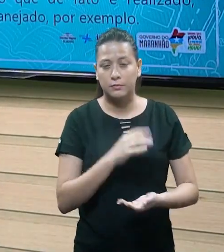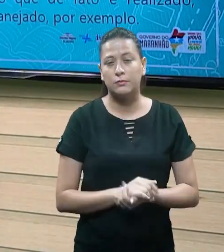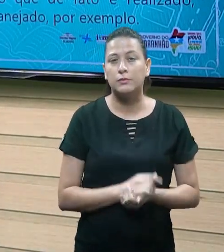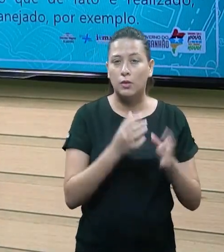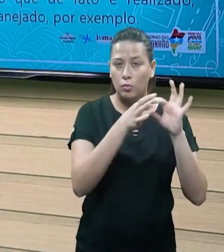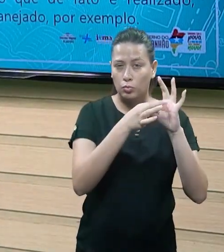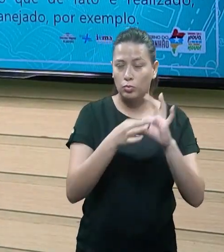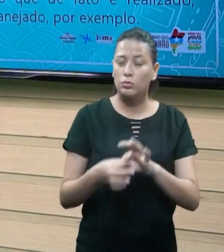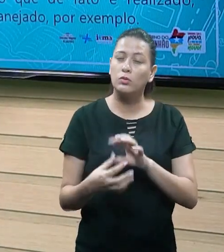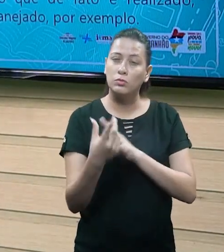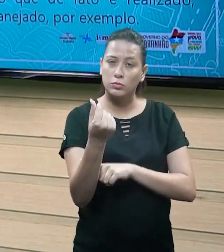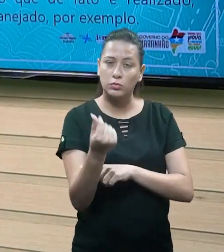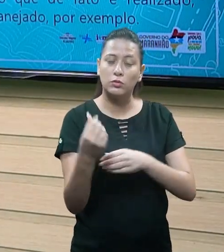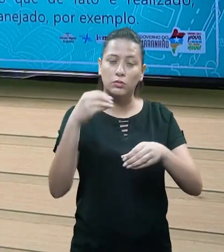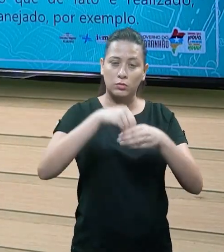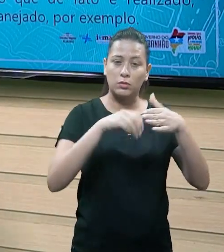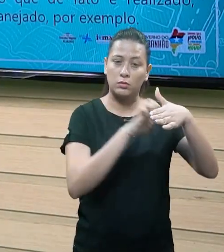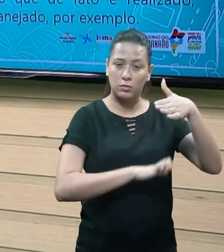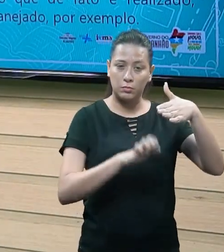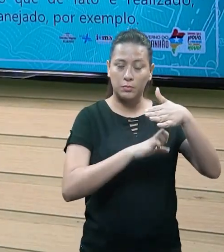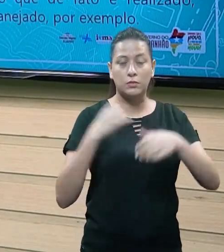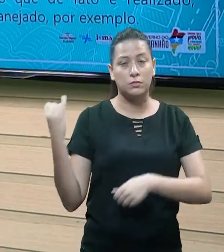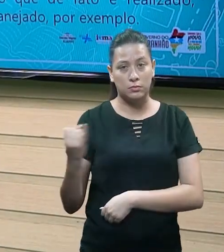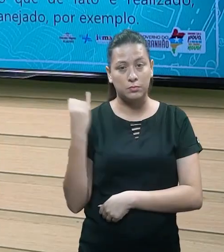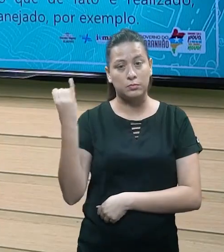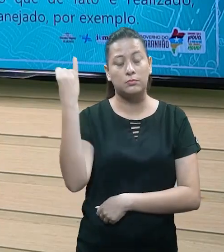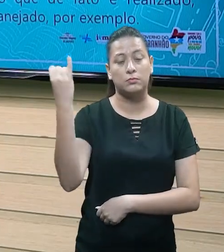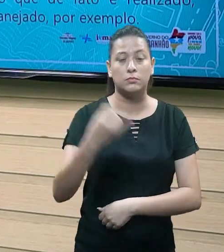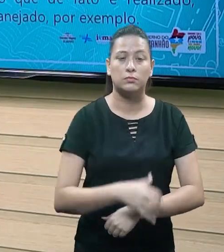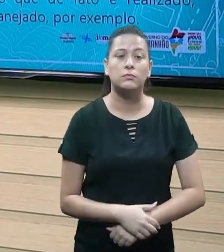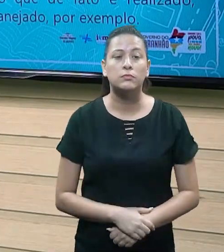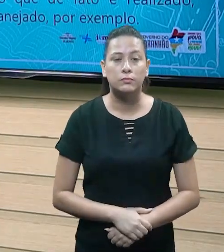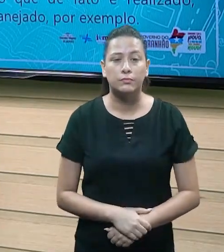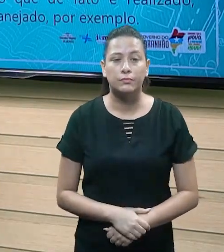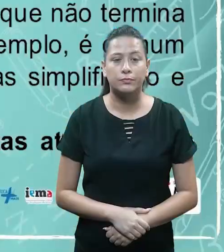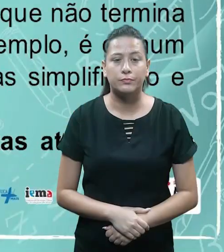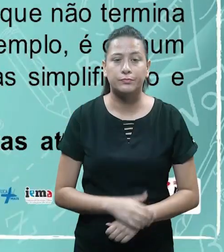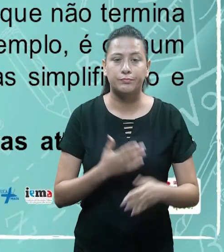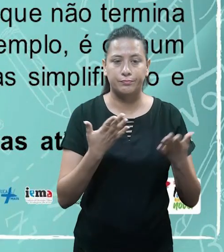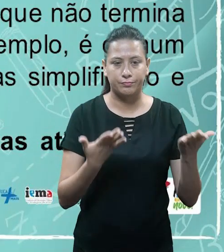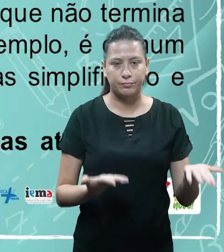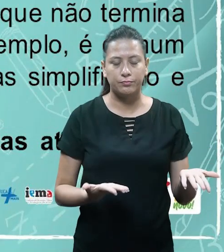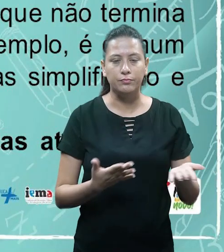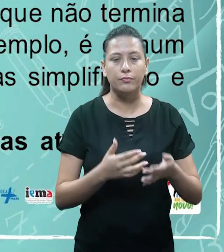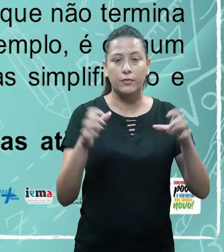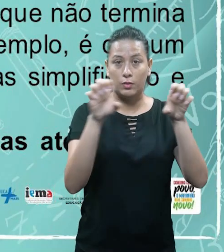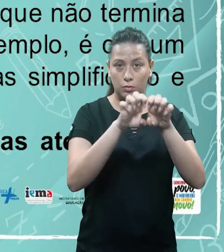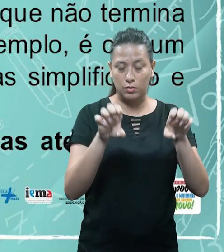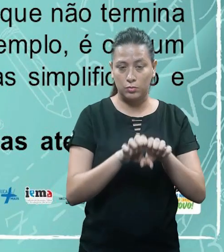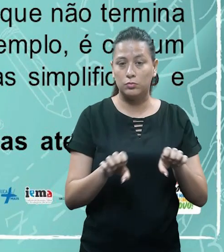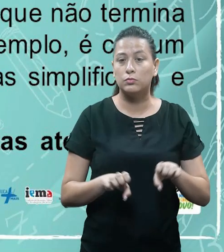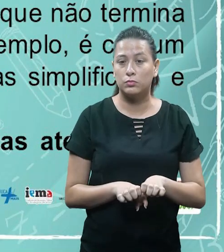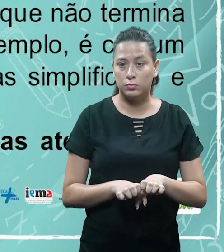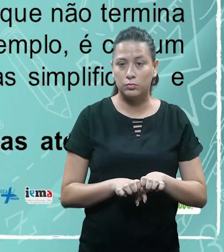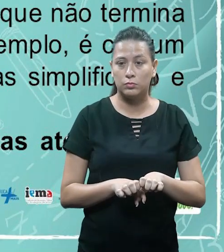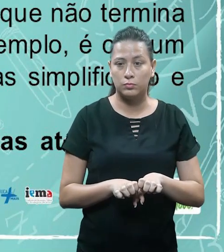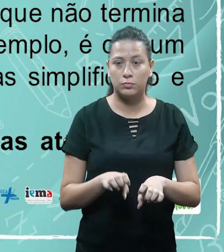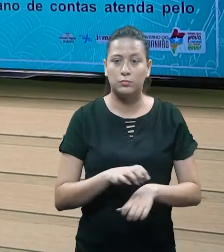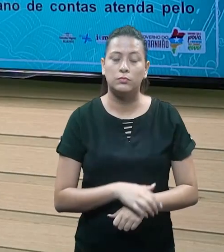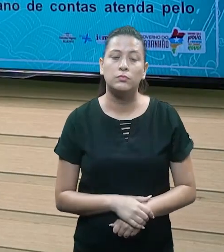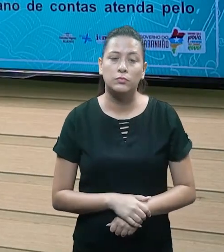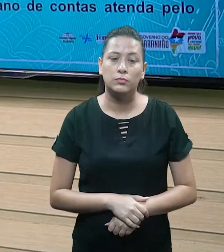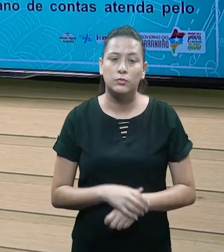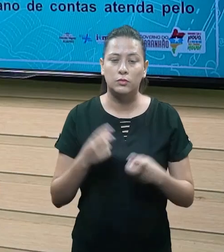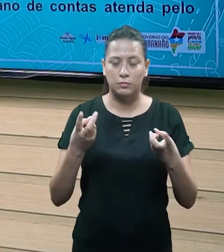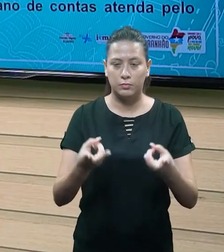da parte financeira da empresa, tá? É uma ferramenta essencial para a empresa, ok? Tá? E qual é a estrutura ideal desse plano de